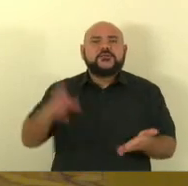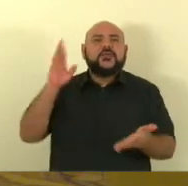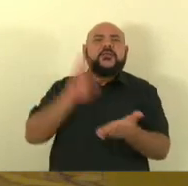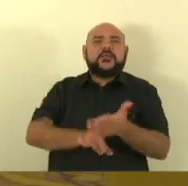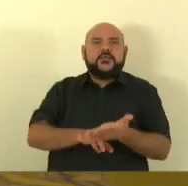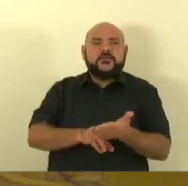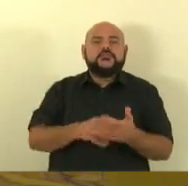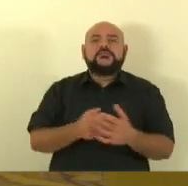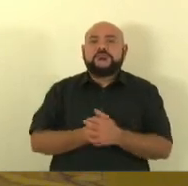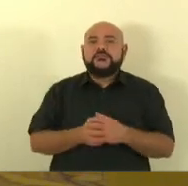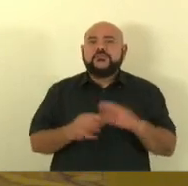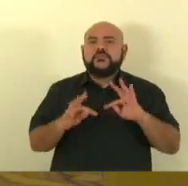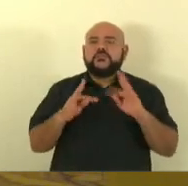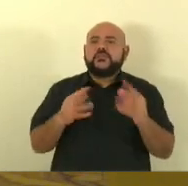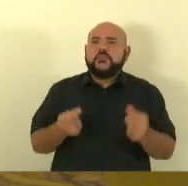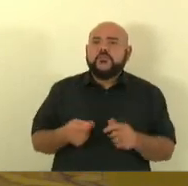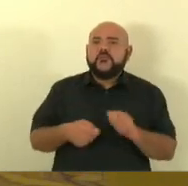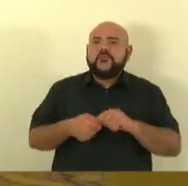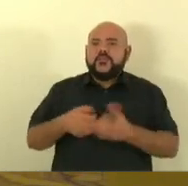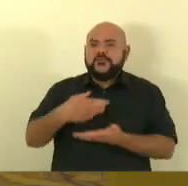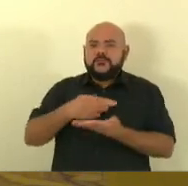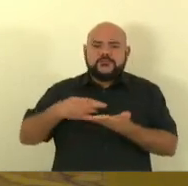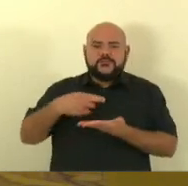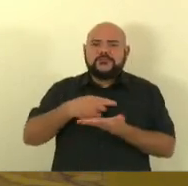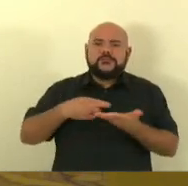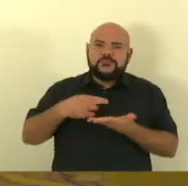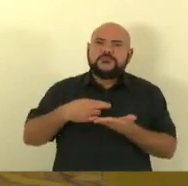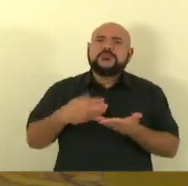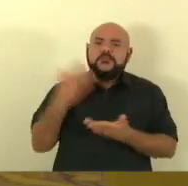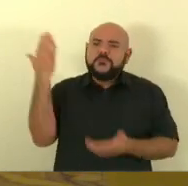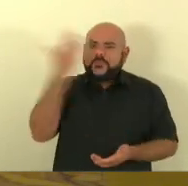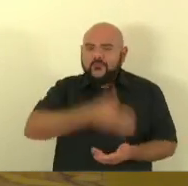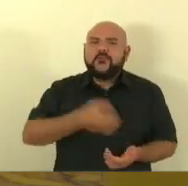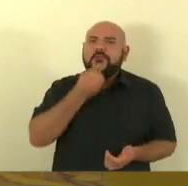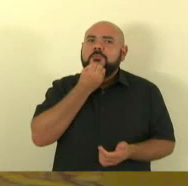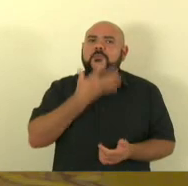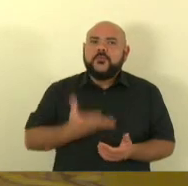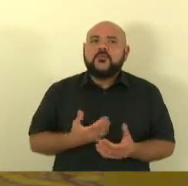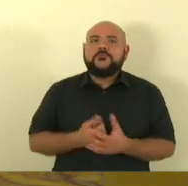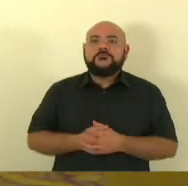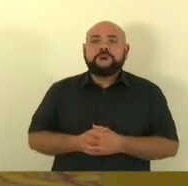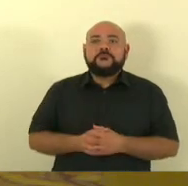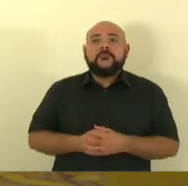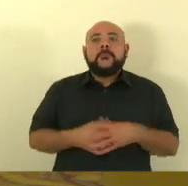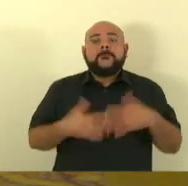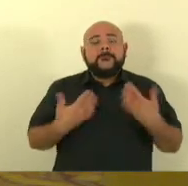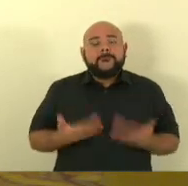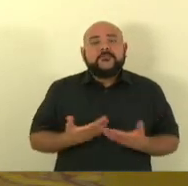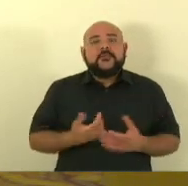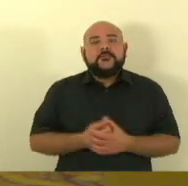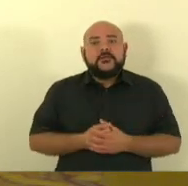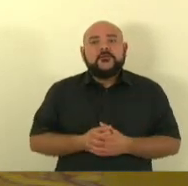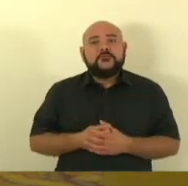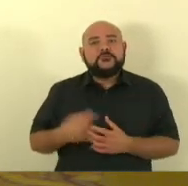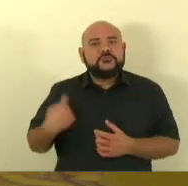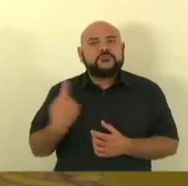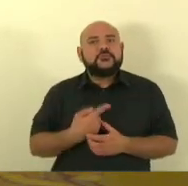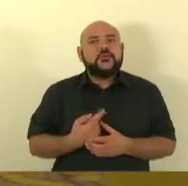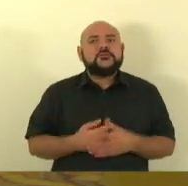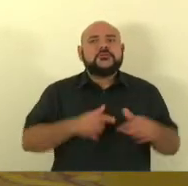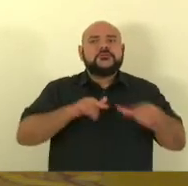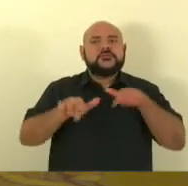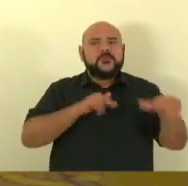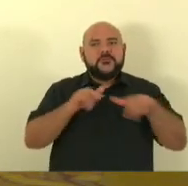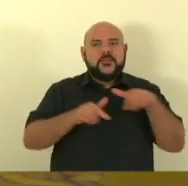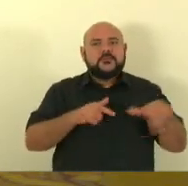nossa perícia pela nossa polícia e que científica e que demonstram que nós estamos no caminho certo